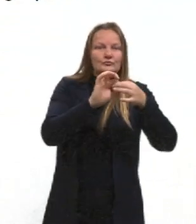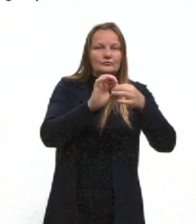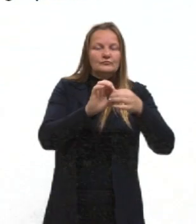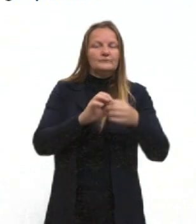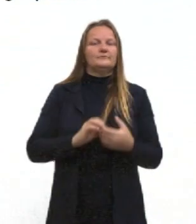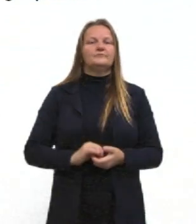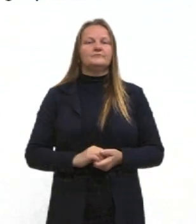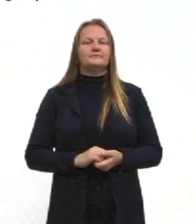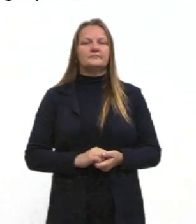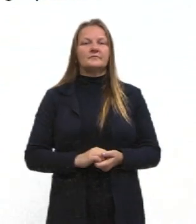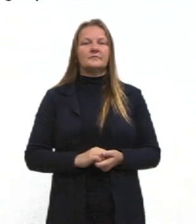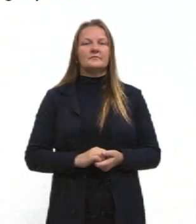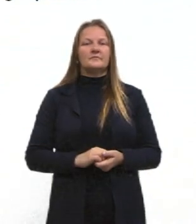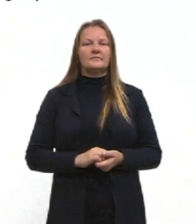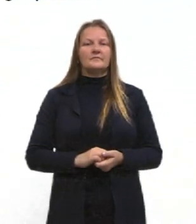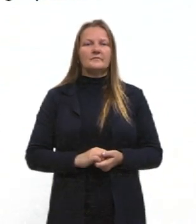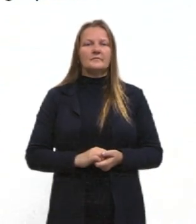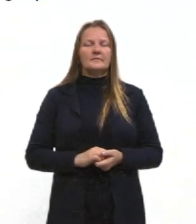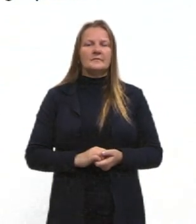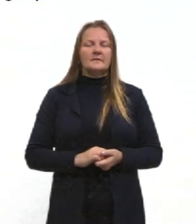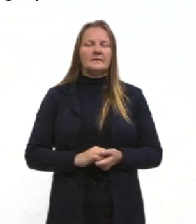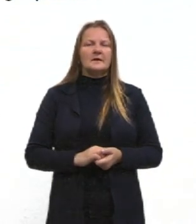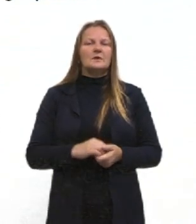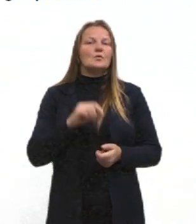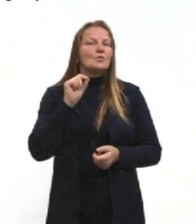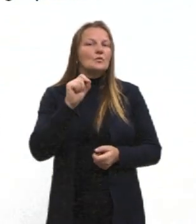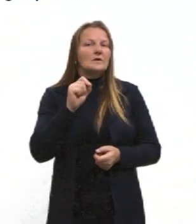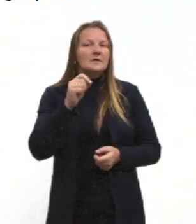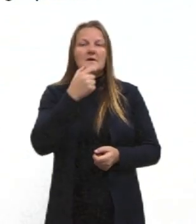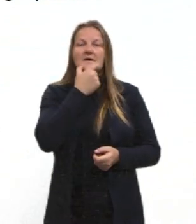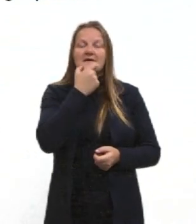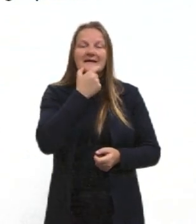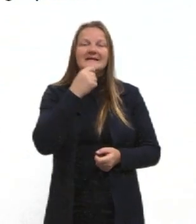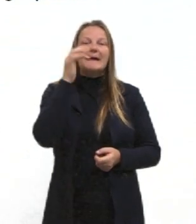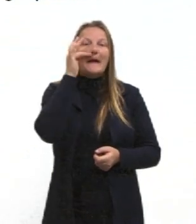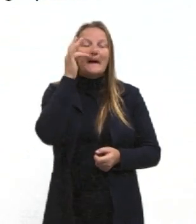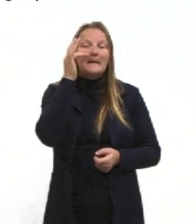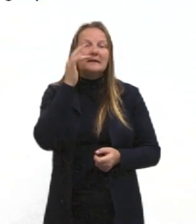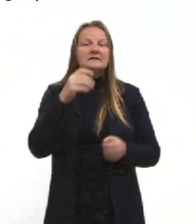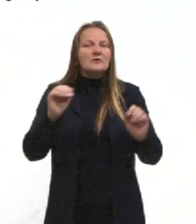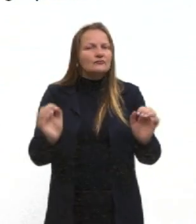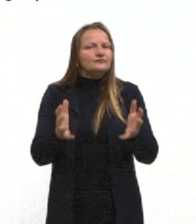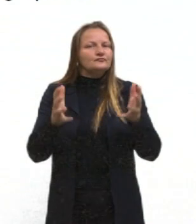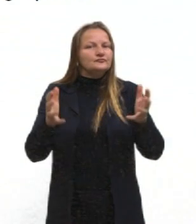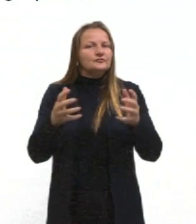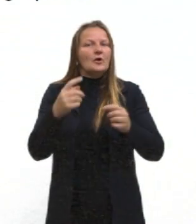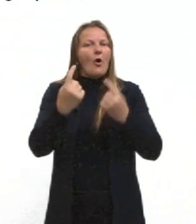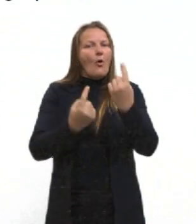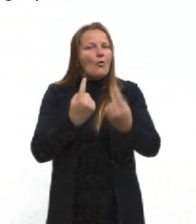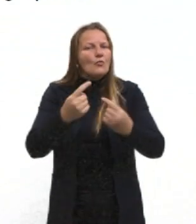aliado à Alemanha, então a Inglaterra e a França acabam incentivando algumas